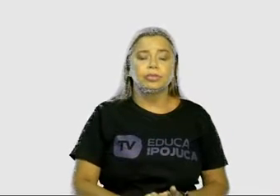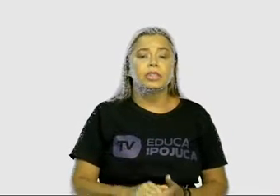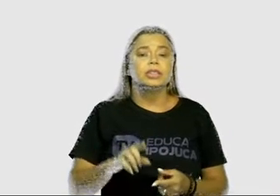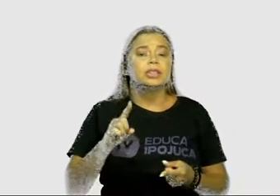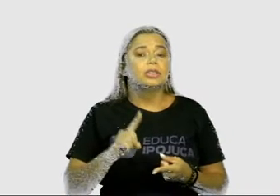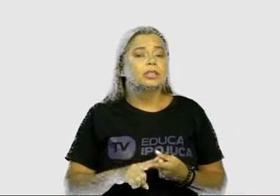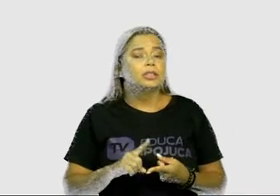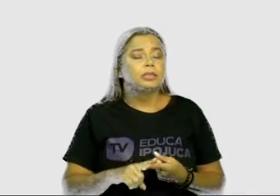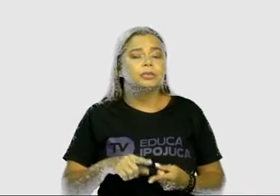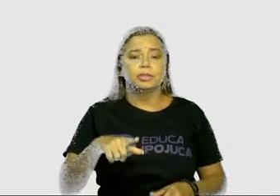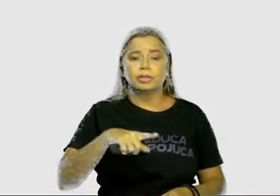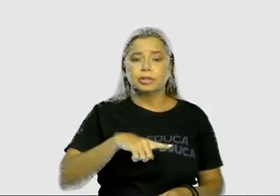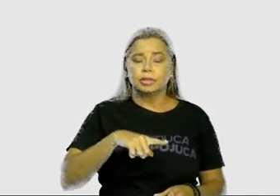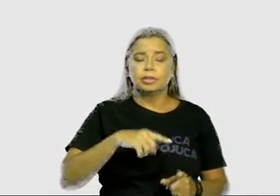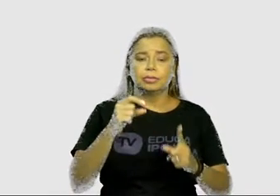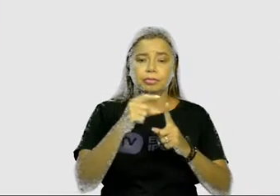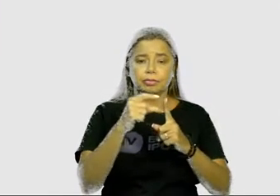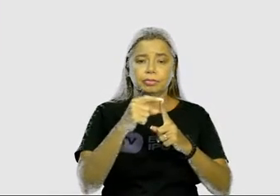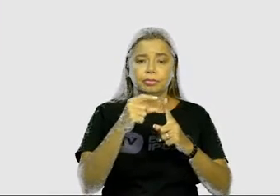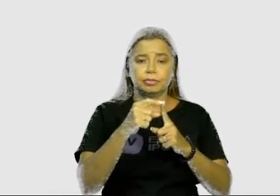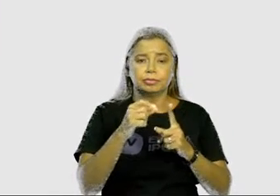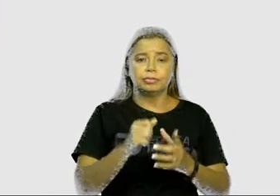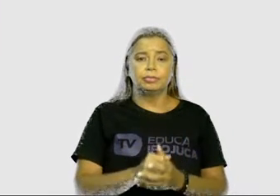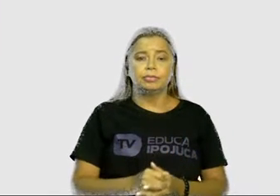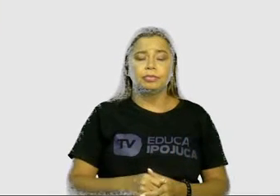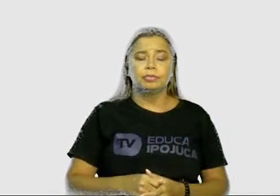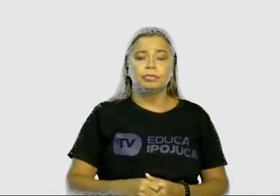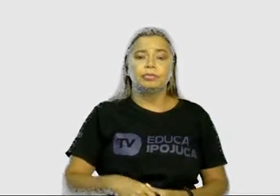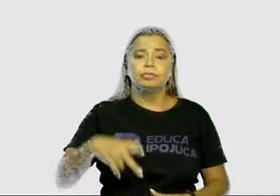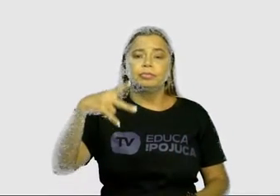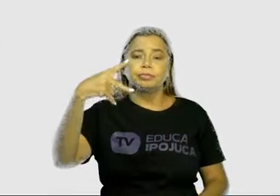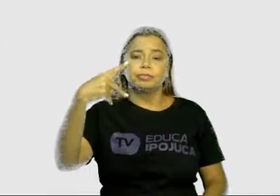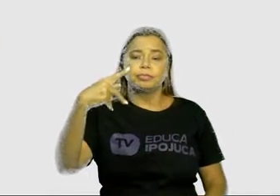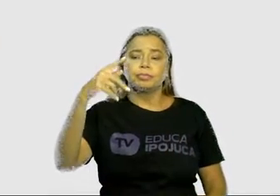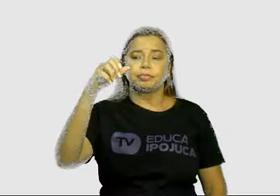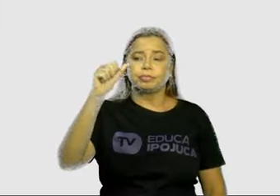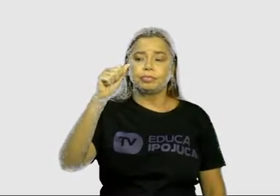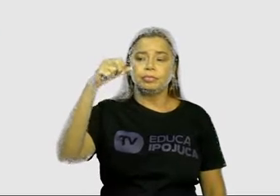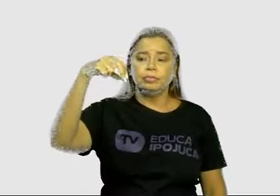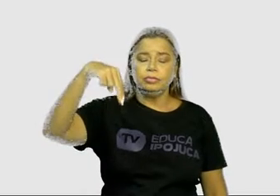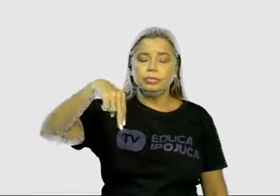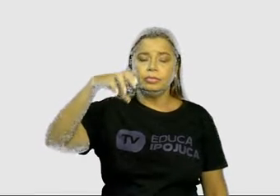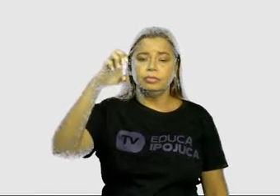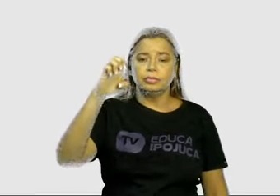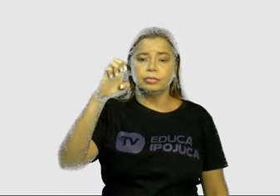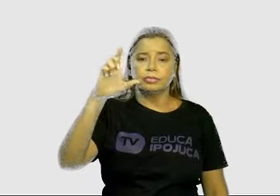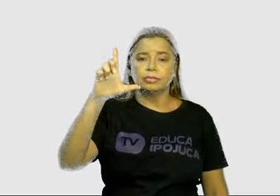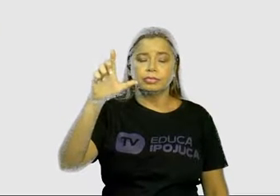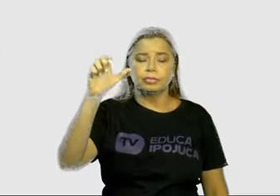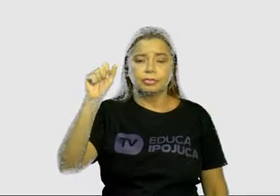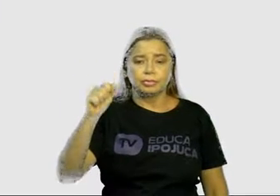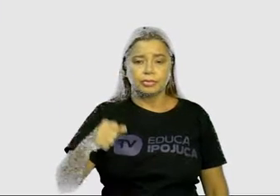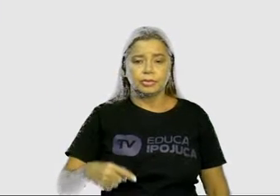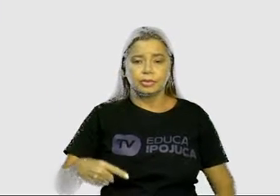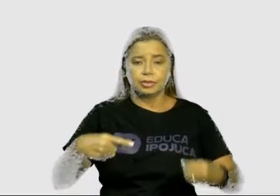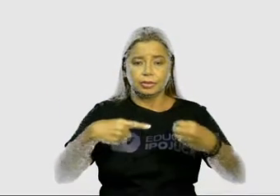também temos a palavra panela. Só que o som de pan,